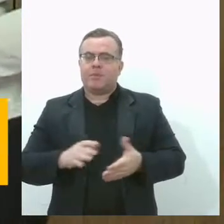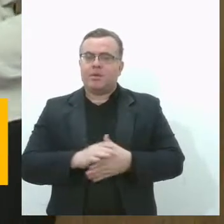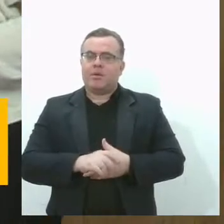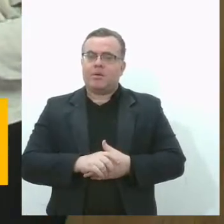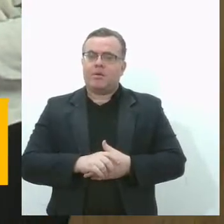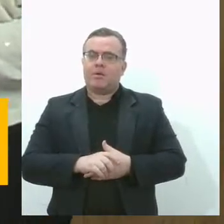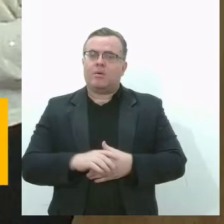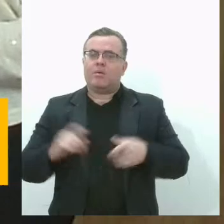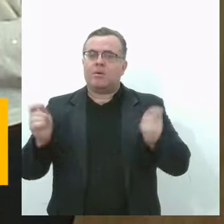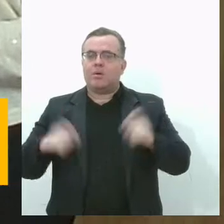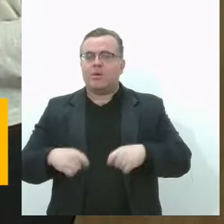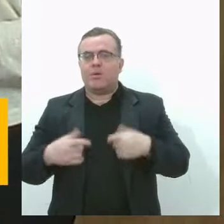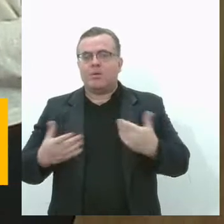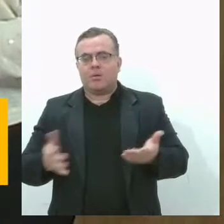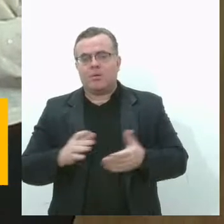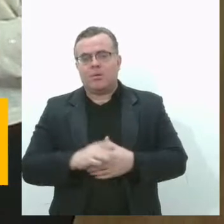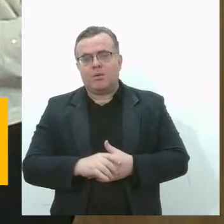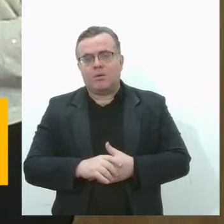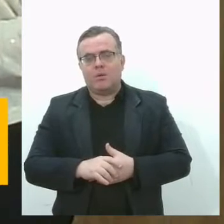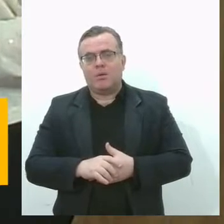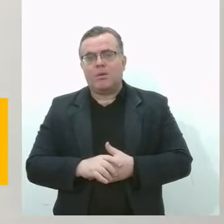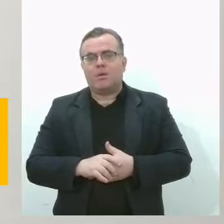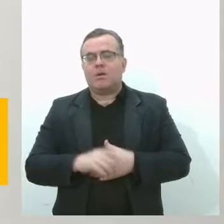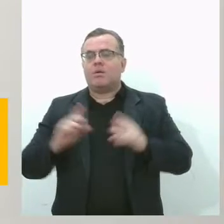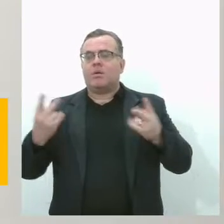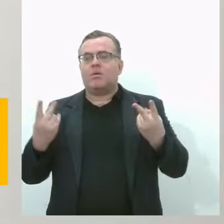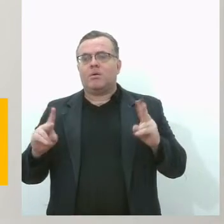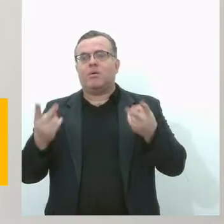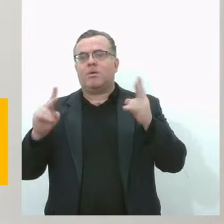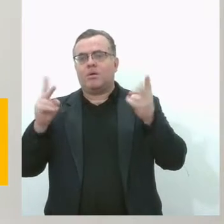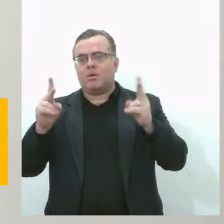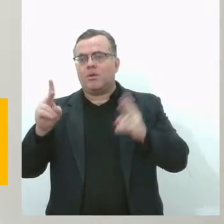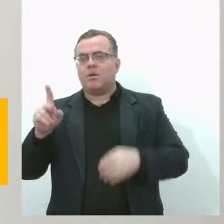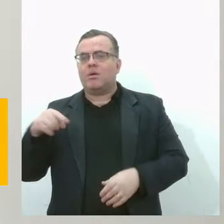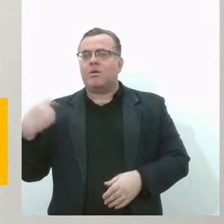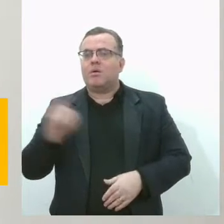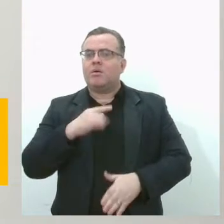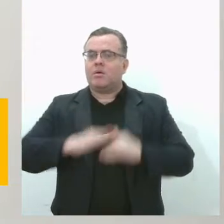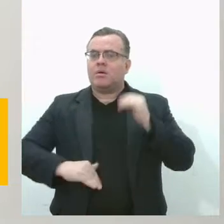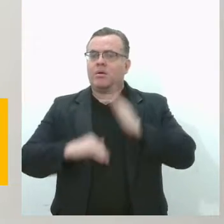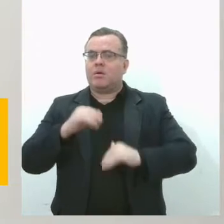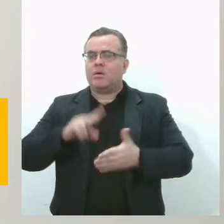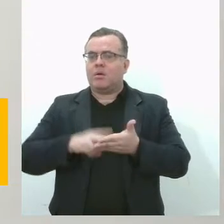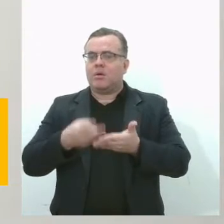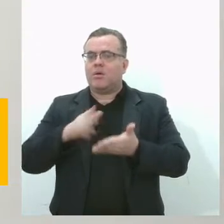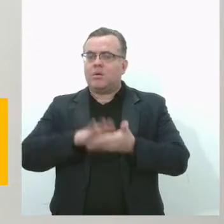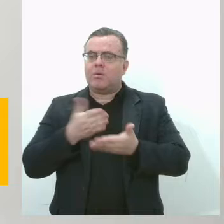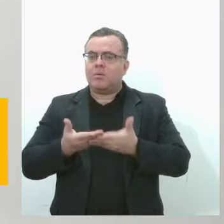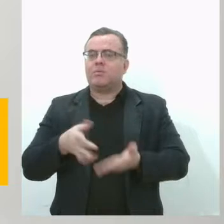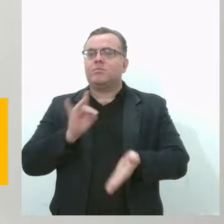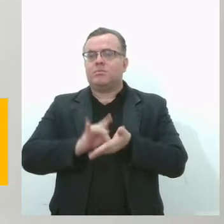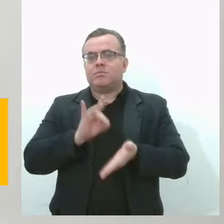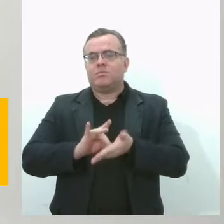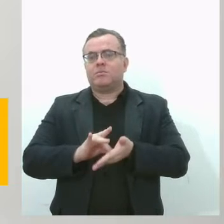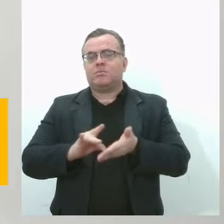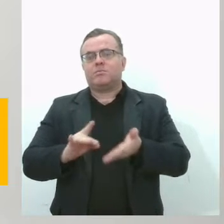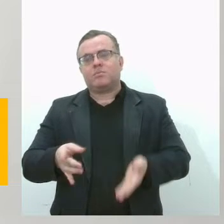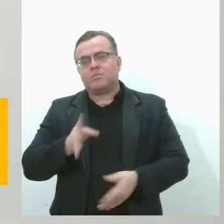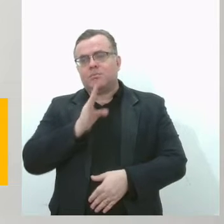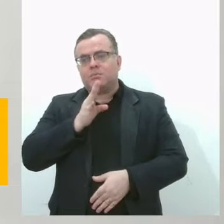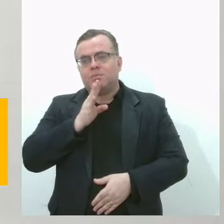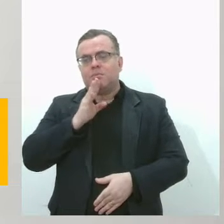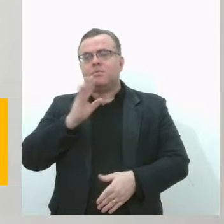Então, é uma vitória, né, para os tradutores de Libras, porque é o reconhecimento e a valorização da